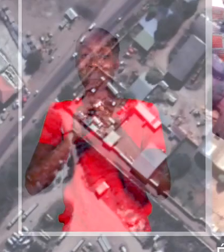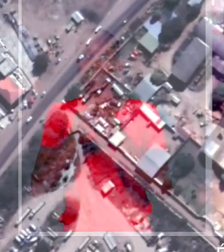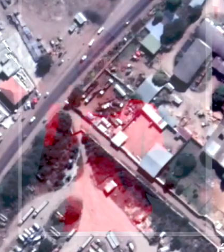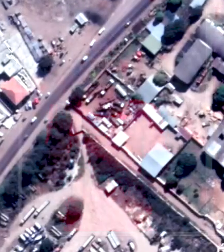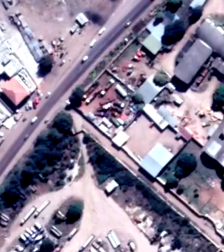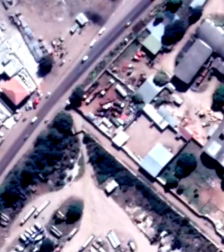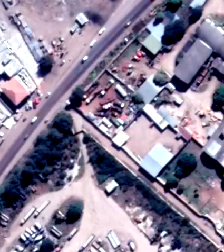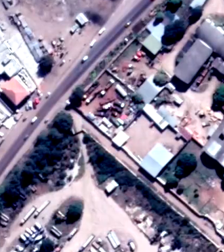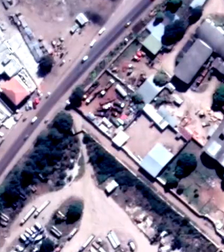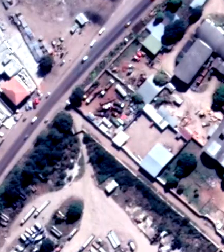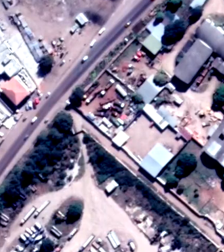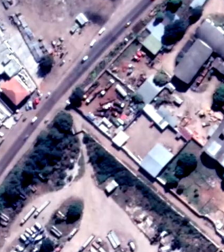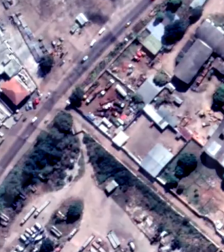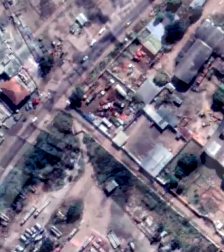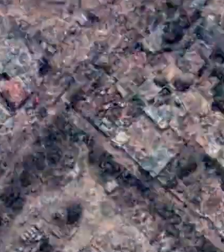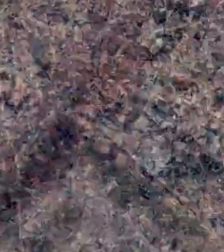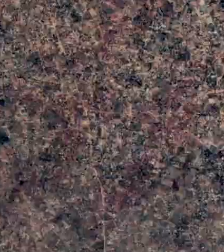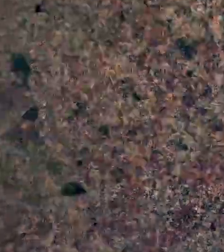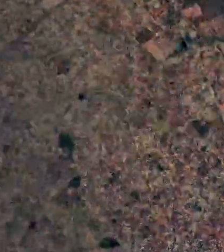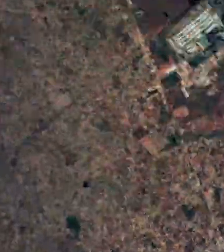de dinheiro de chapa. Amém.